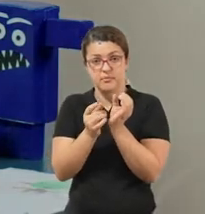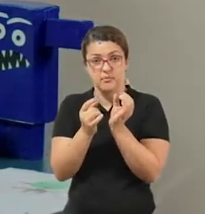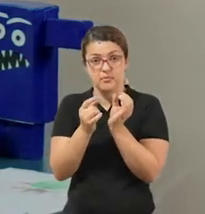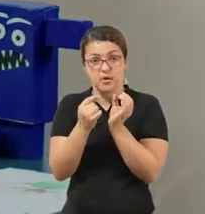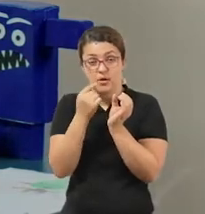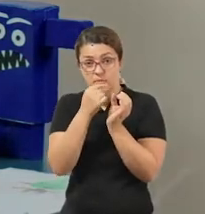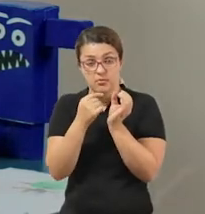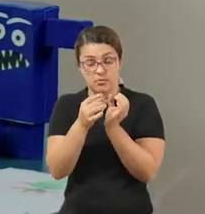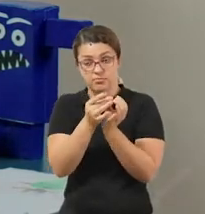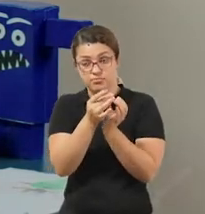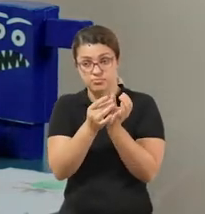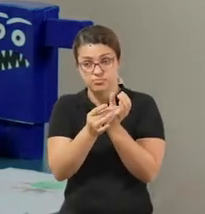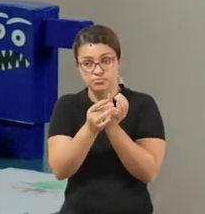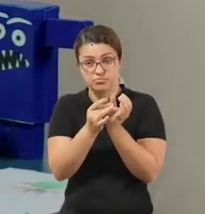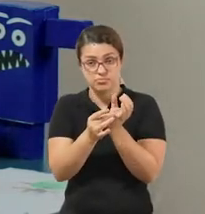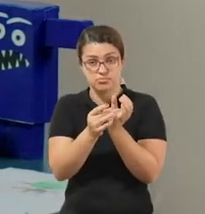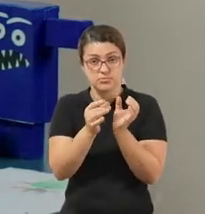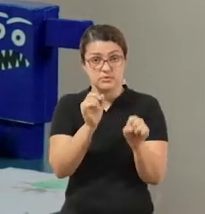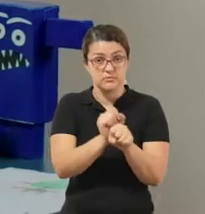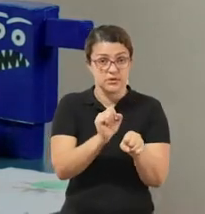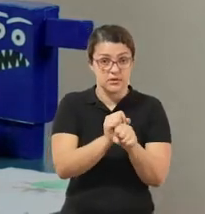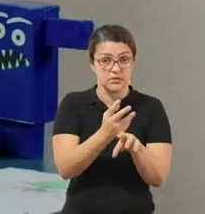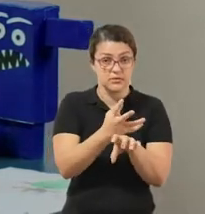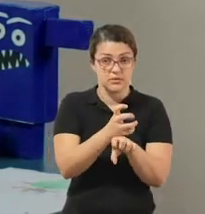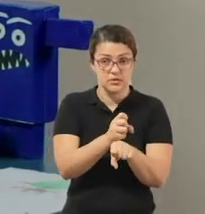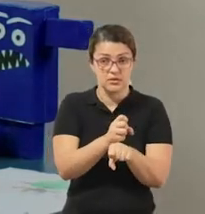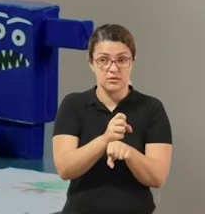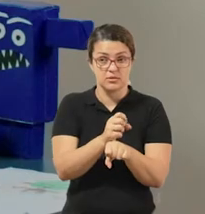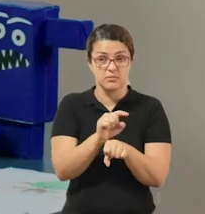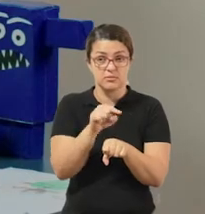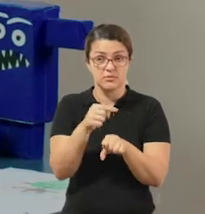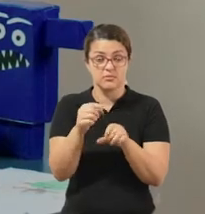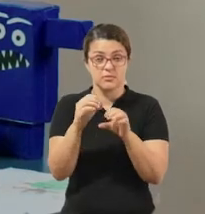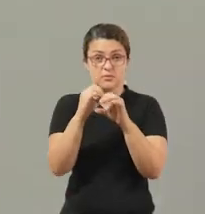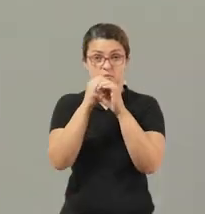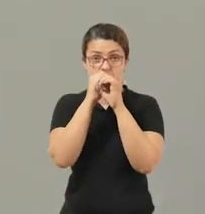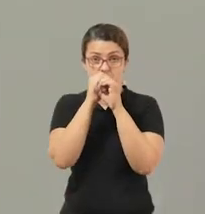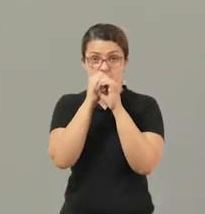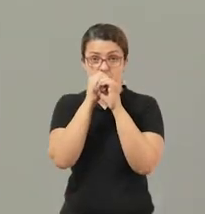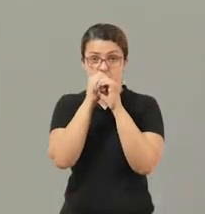deixem secar. Quando forem brincar, é só fazer isso daqui.